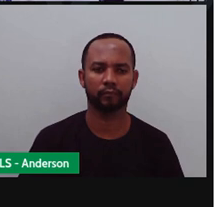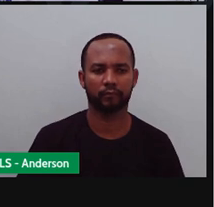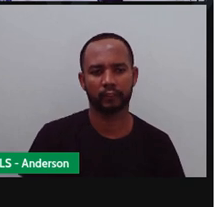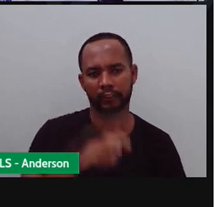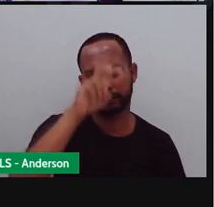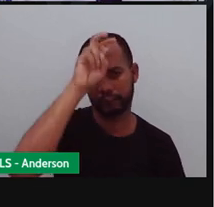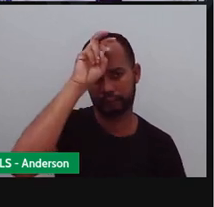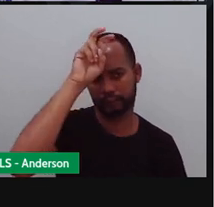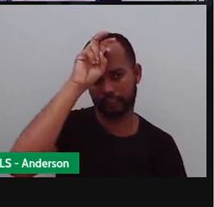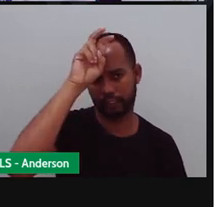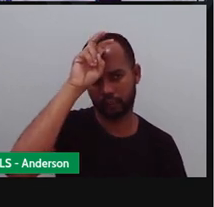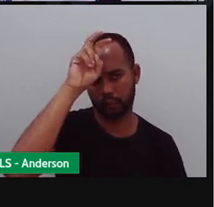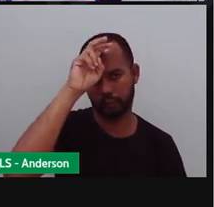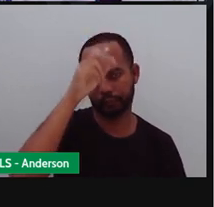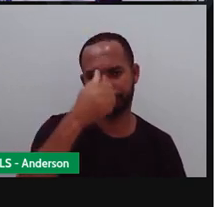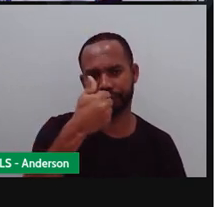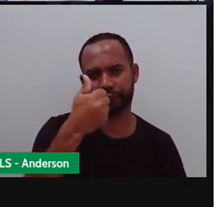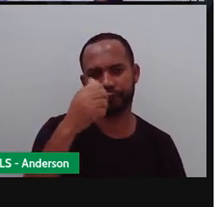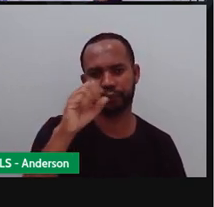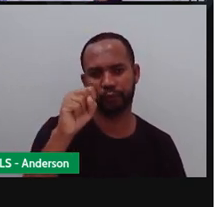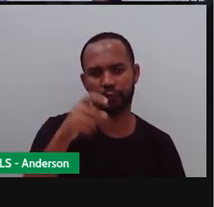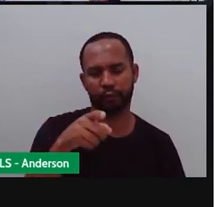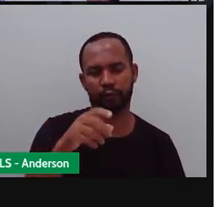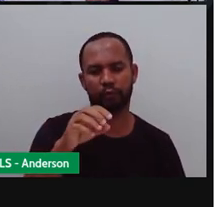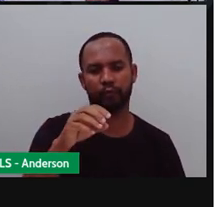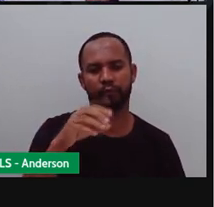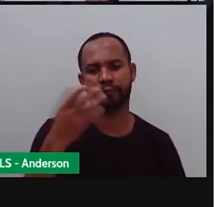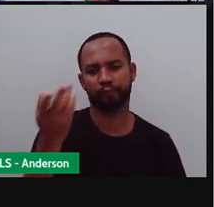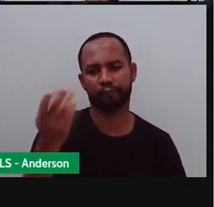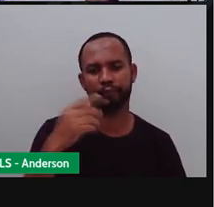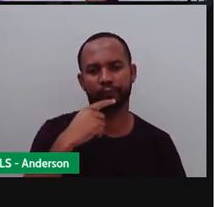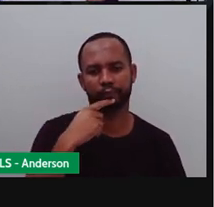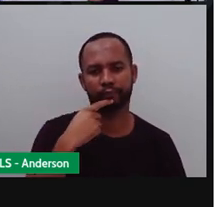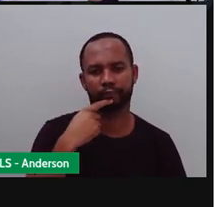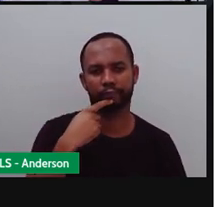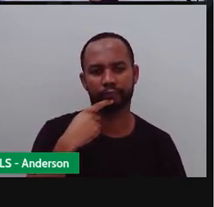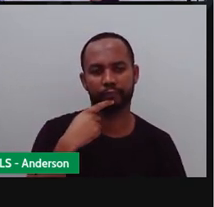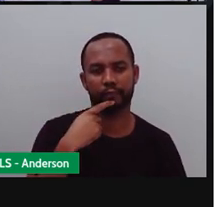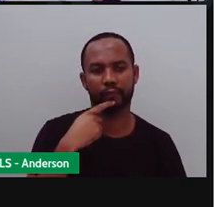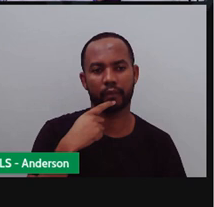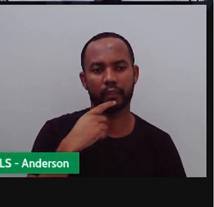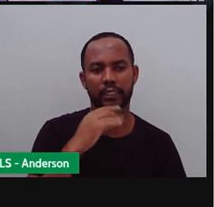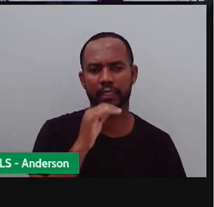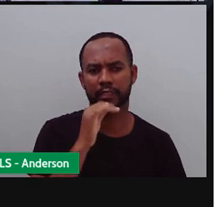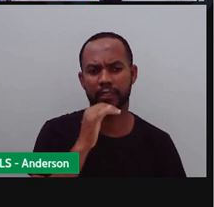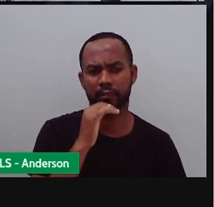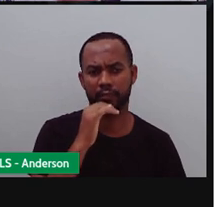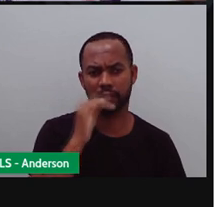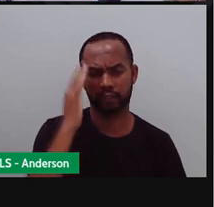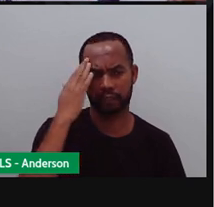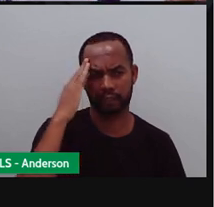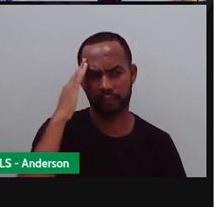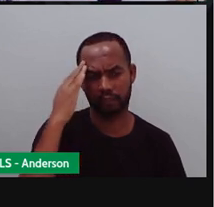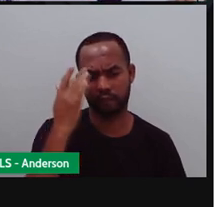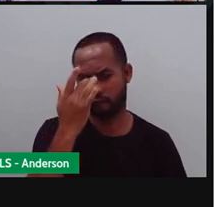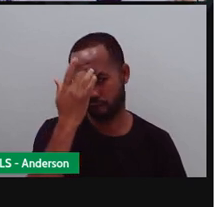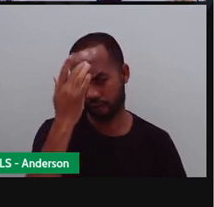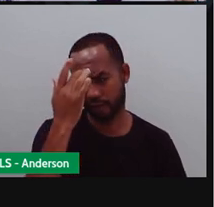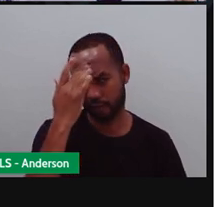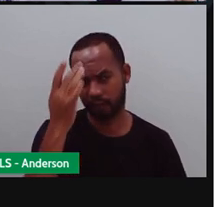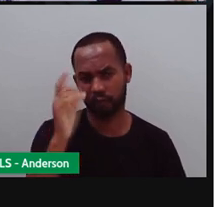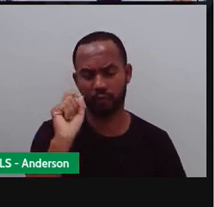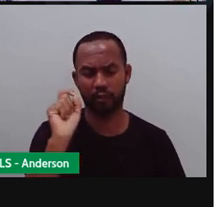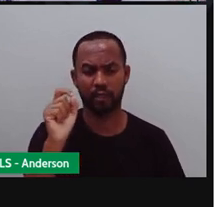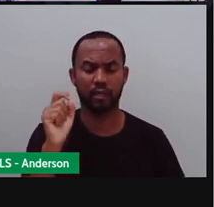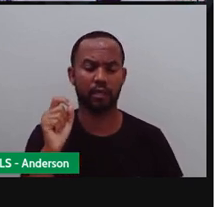Sobraram 18 insetos. Conseguiram compreender essa conta por decomposição? Foi um assunto que a gente já viu aqui,